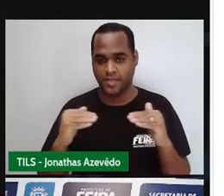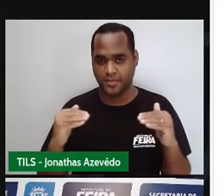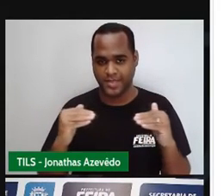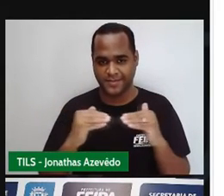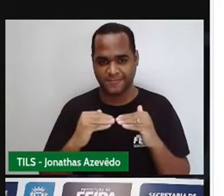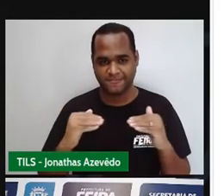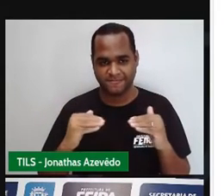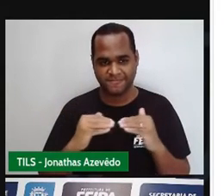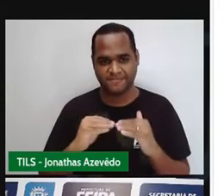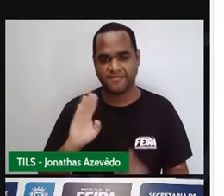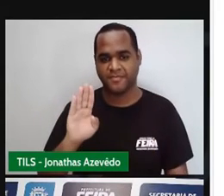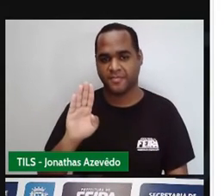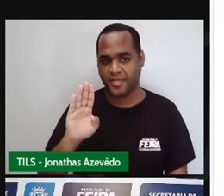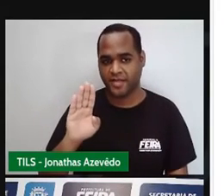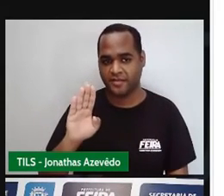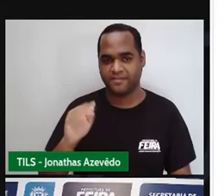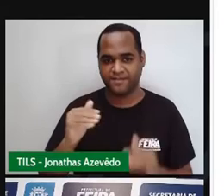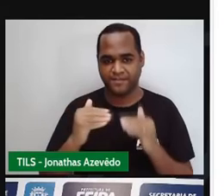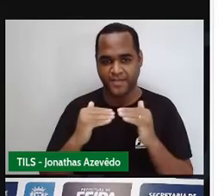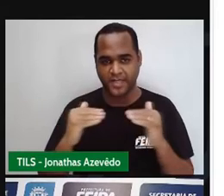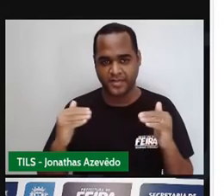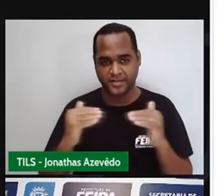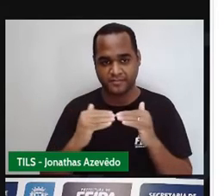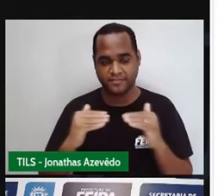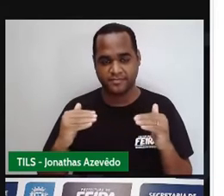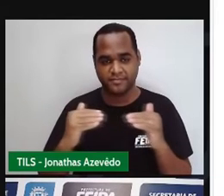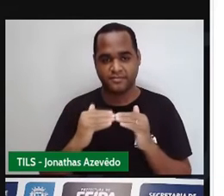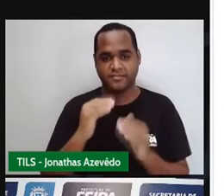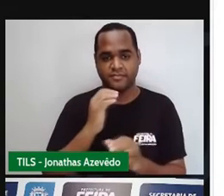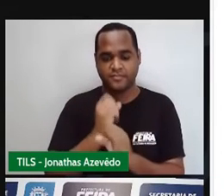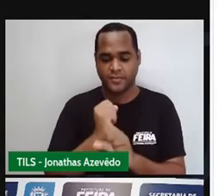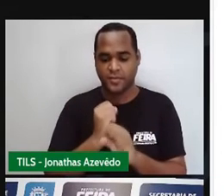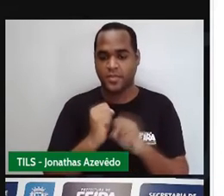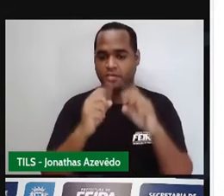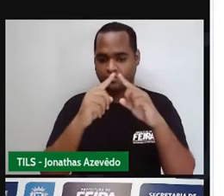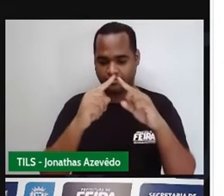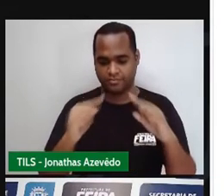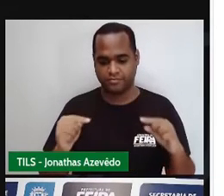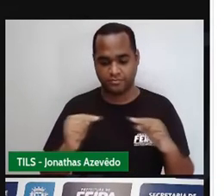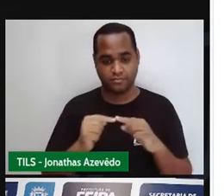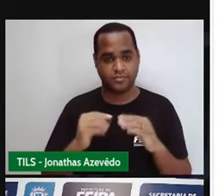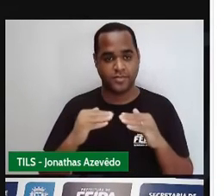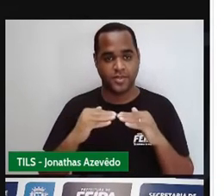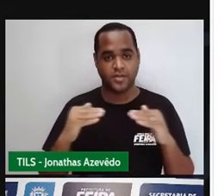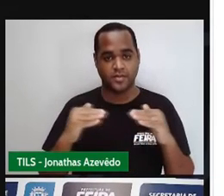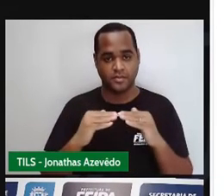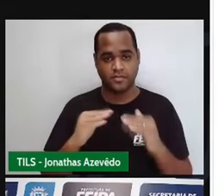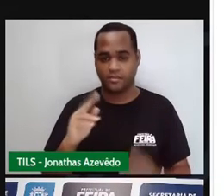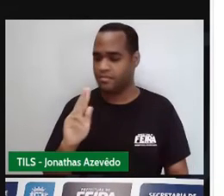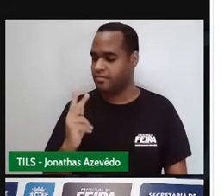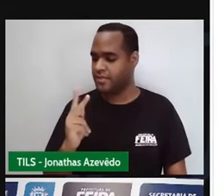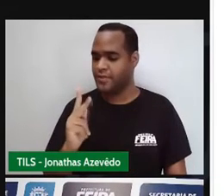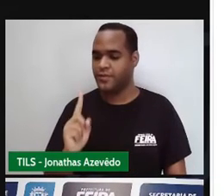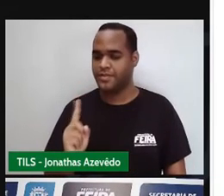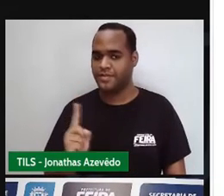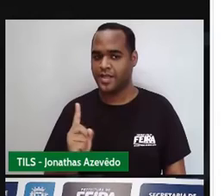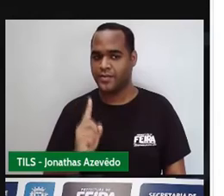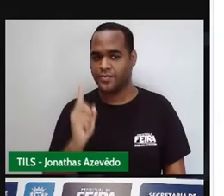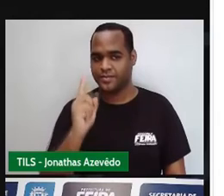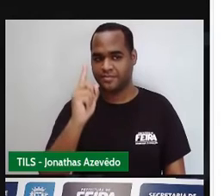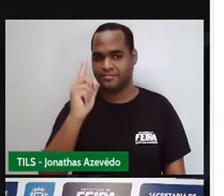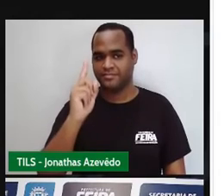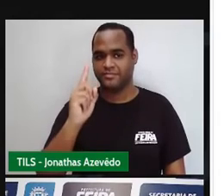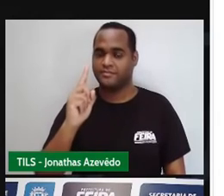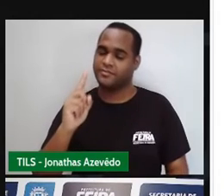base do triângulo a letrinha H vai significar a medida da